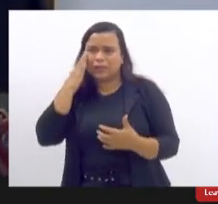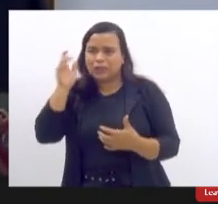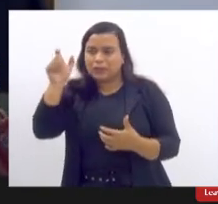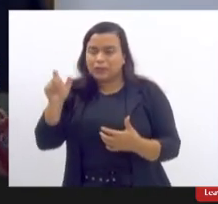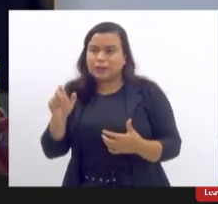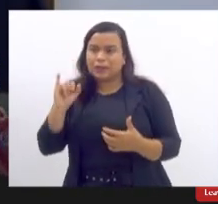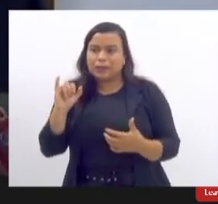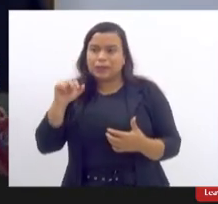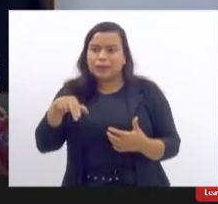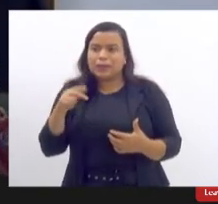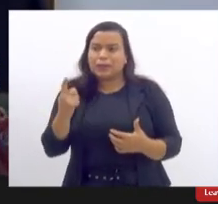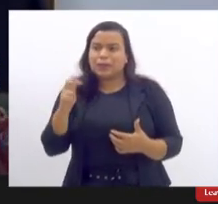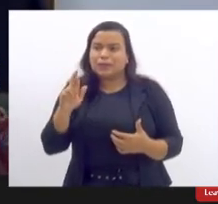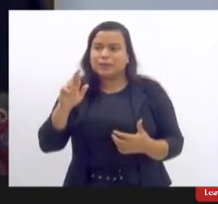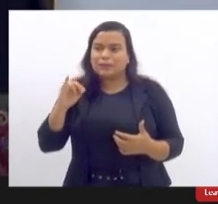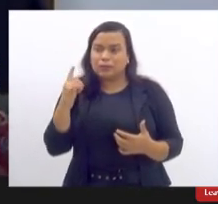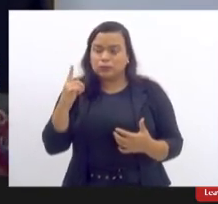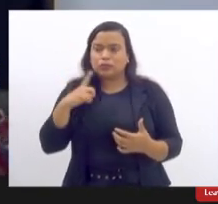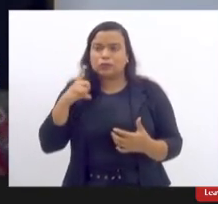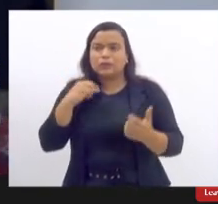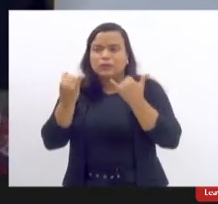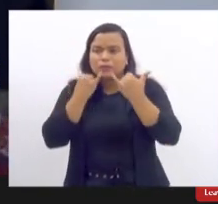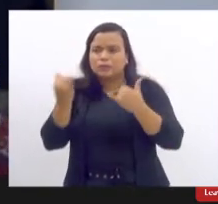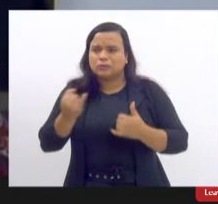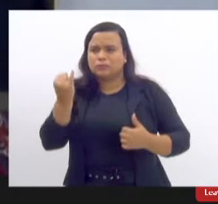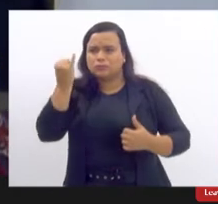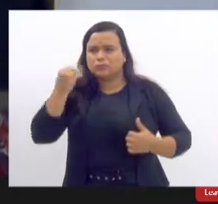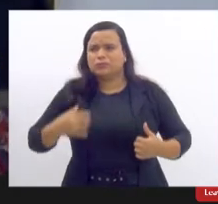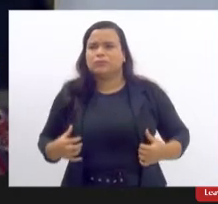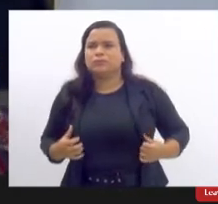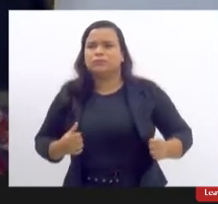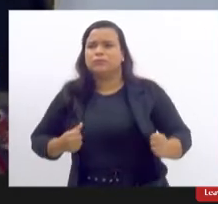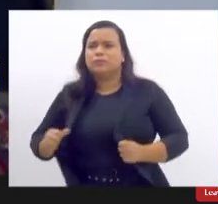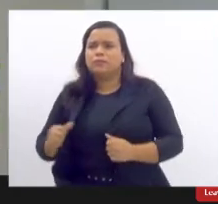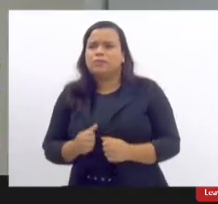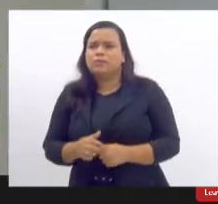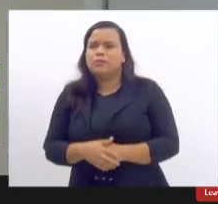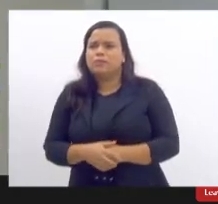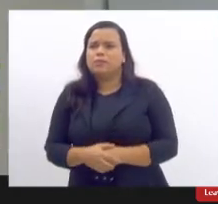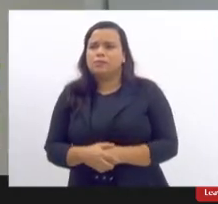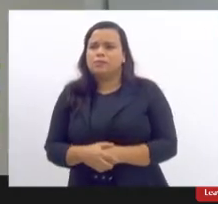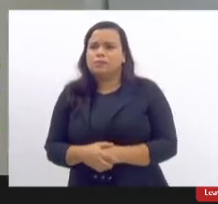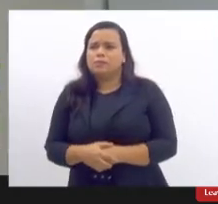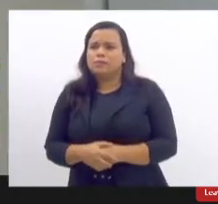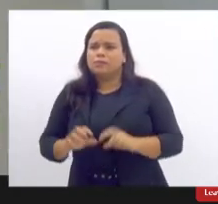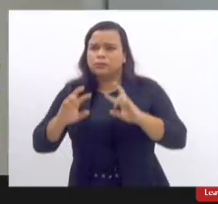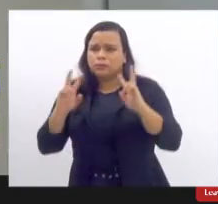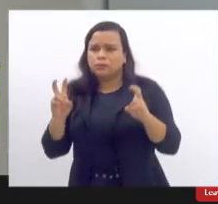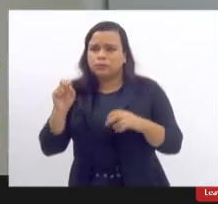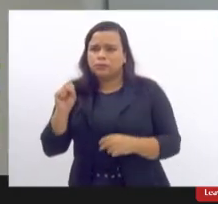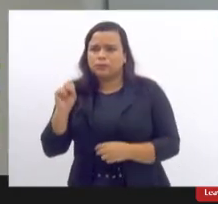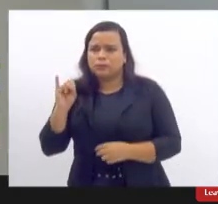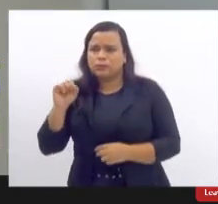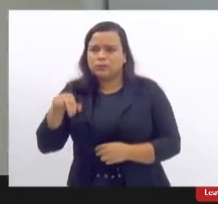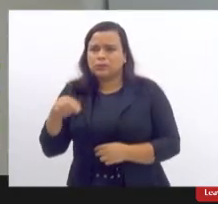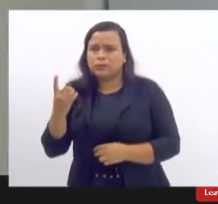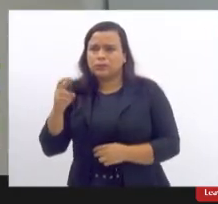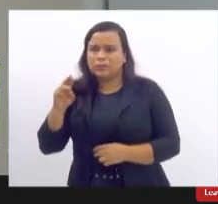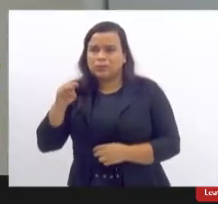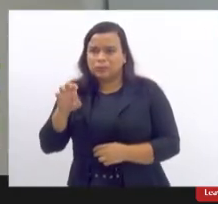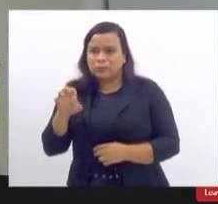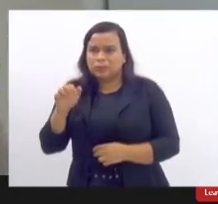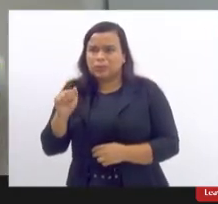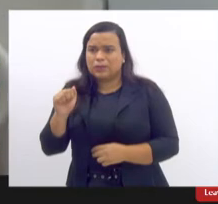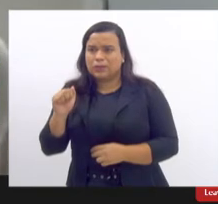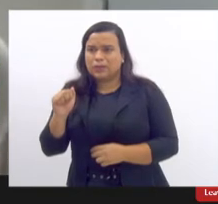que ela tem uma informação que inclusive se não me engano veio no filme sobre a síndrome ásia e outras é